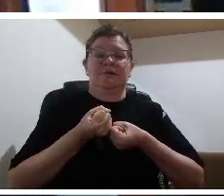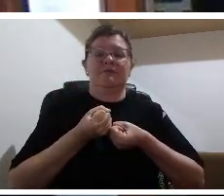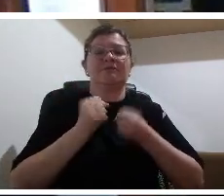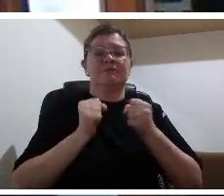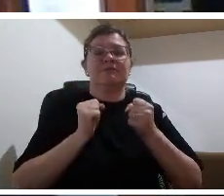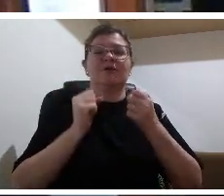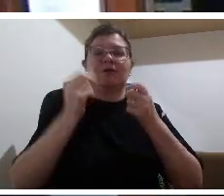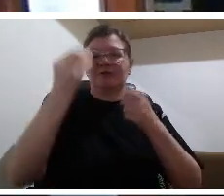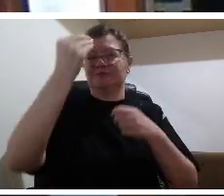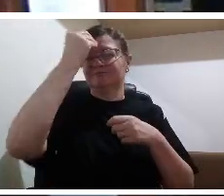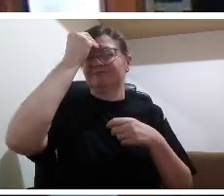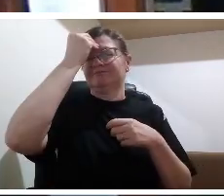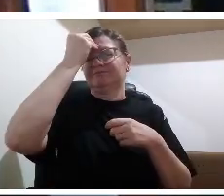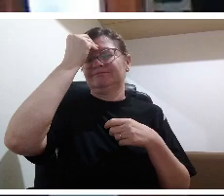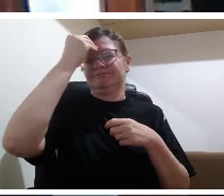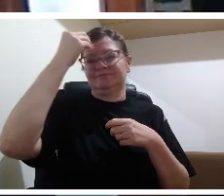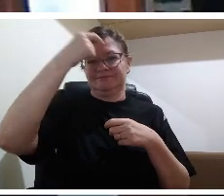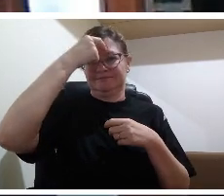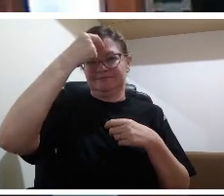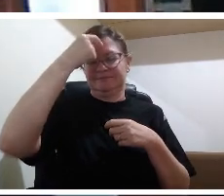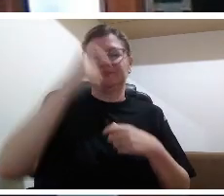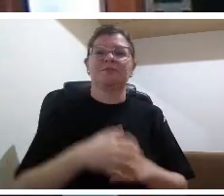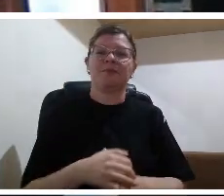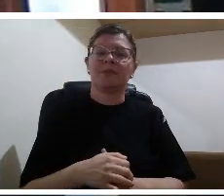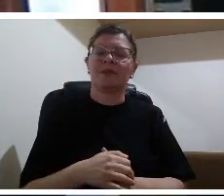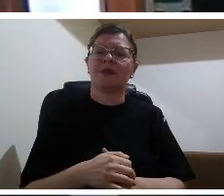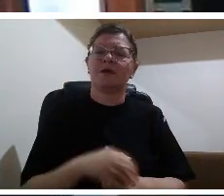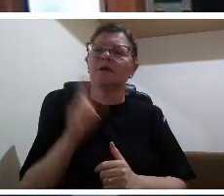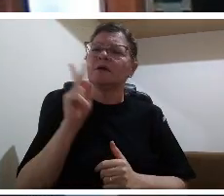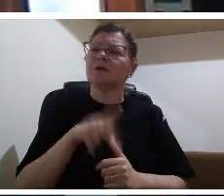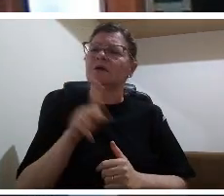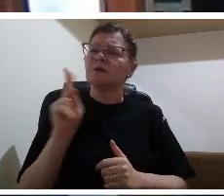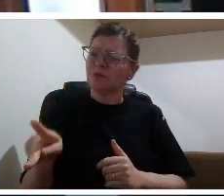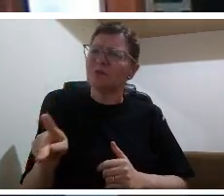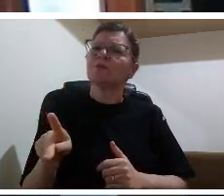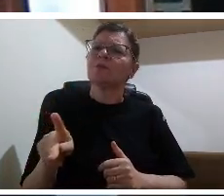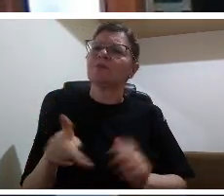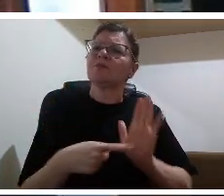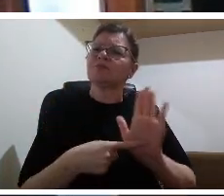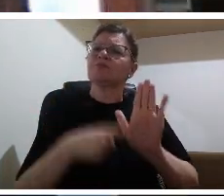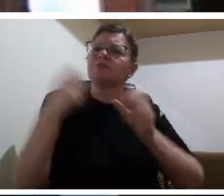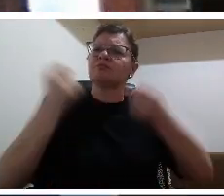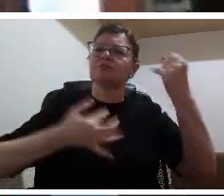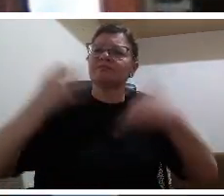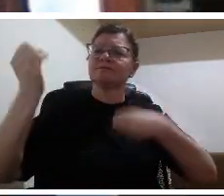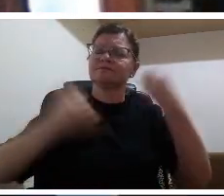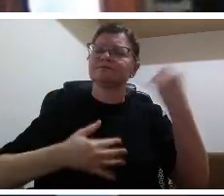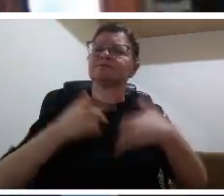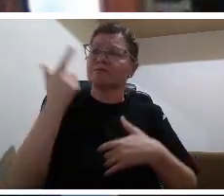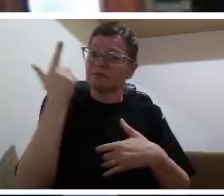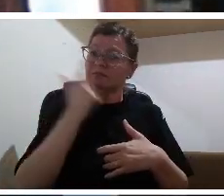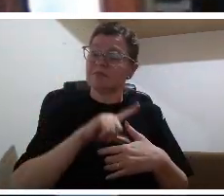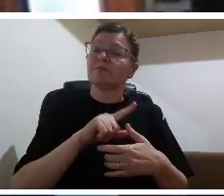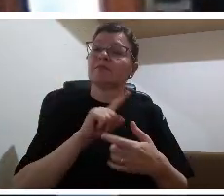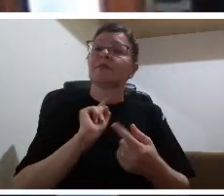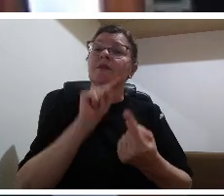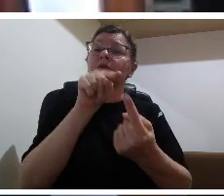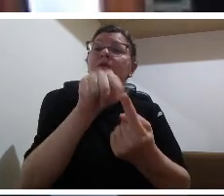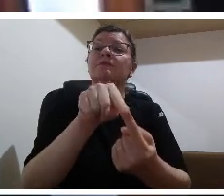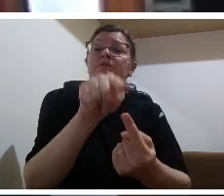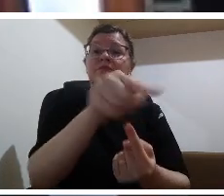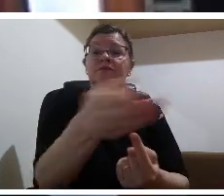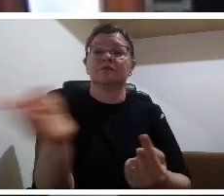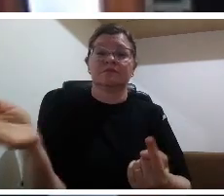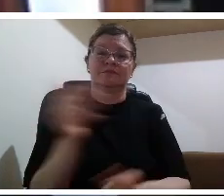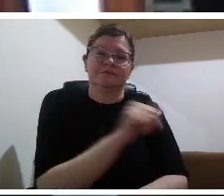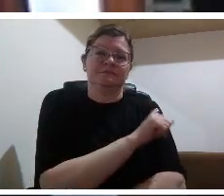ele é o intermediário mas na verdade mesmo quem faz a mediação é o